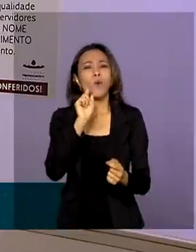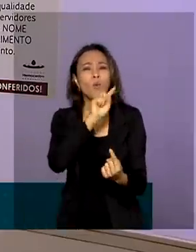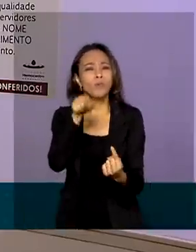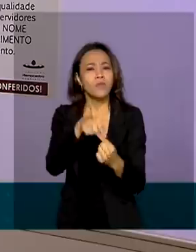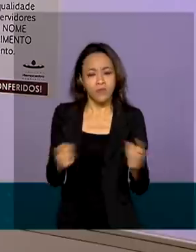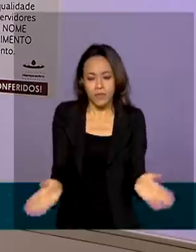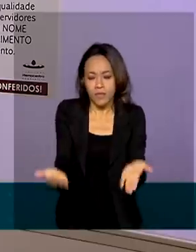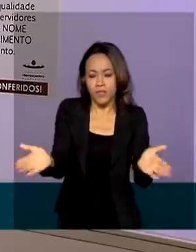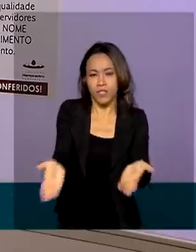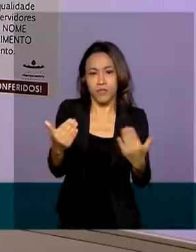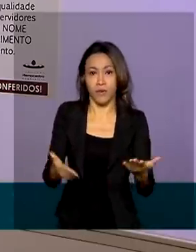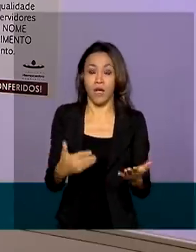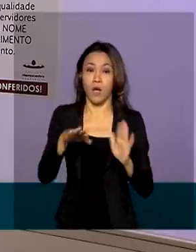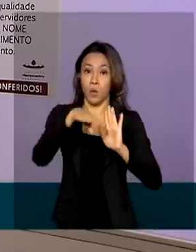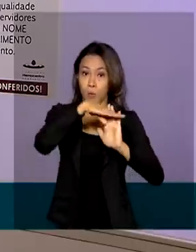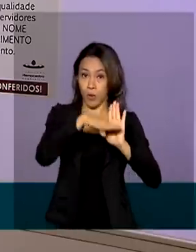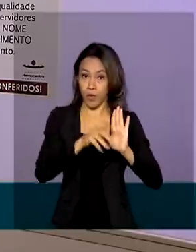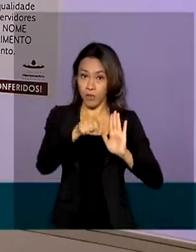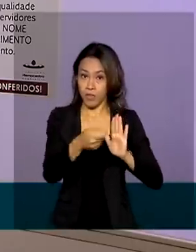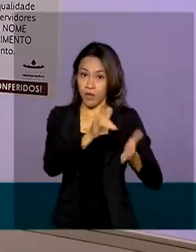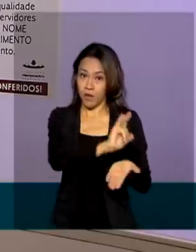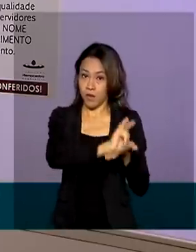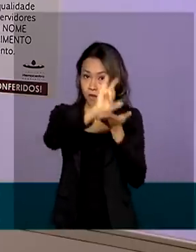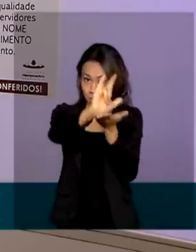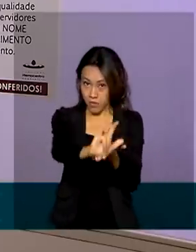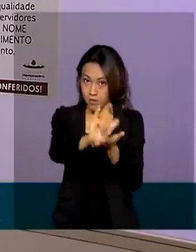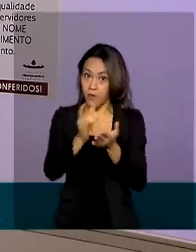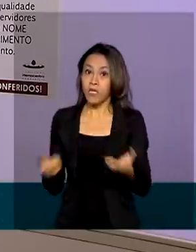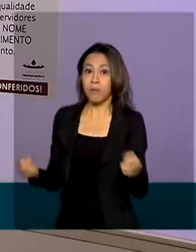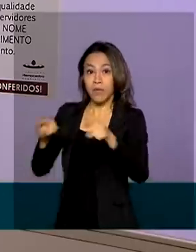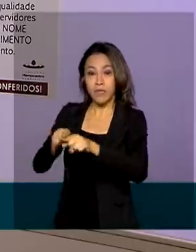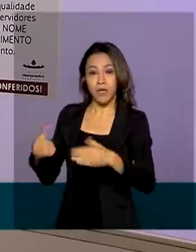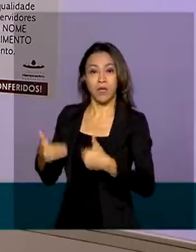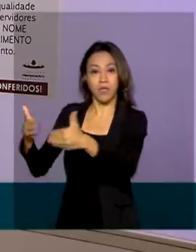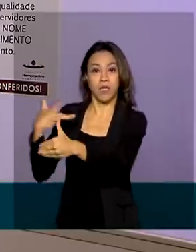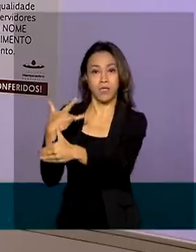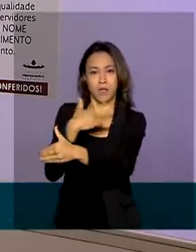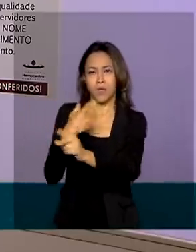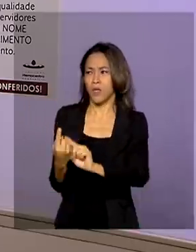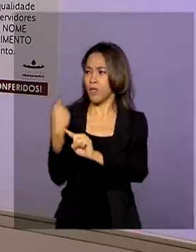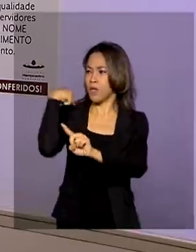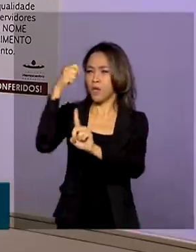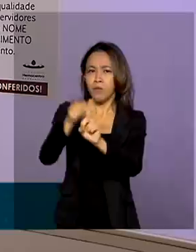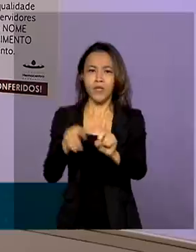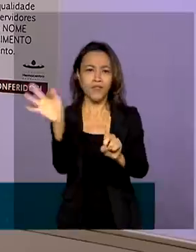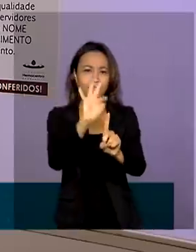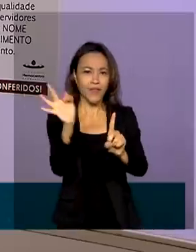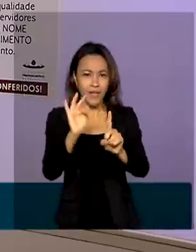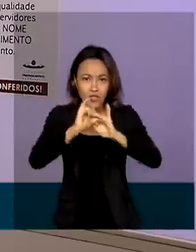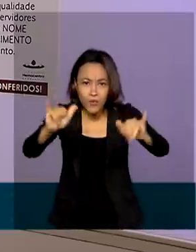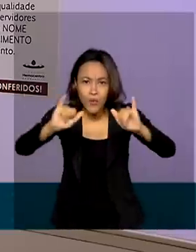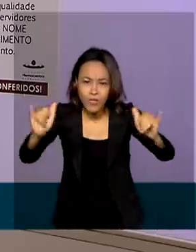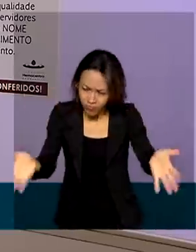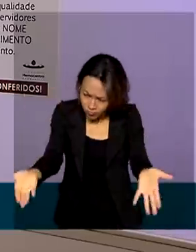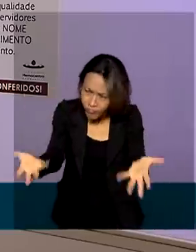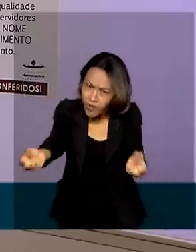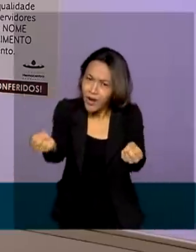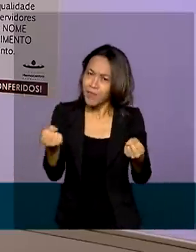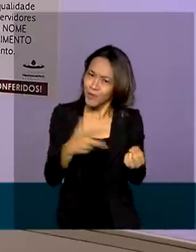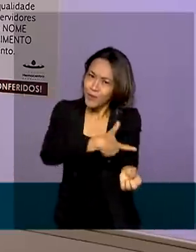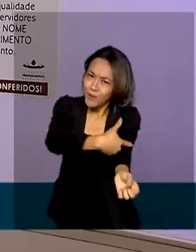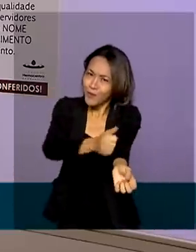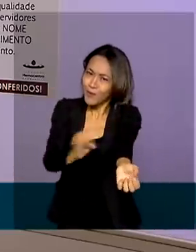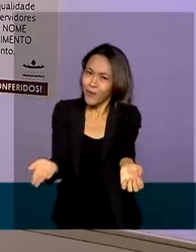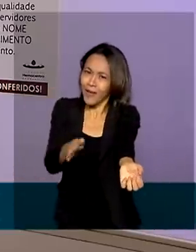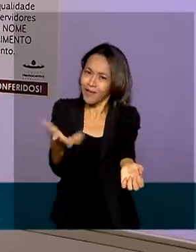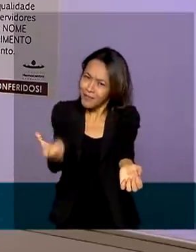sangue no país, o programa Pátria Voluntária e o Ministério da Saúde lançaram em fevereiro a campanha Bora Doar Sangue. A iniciativa é um